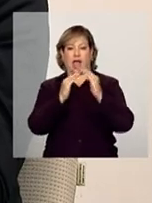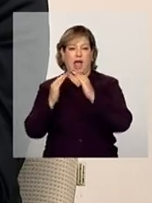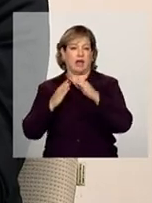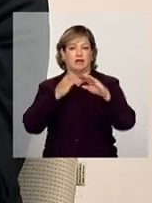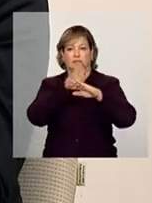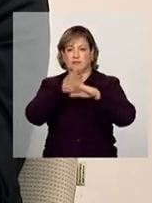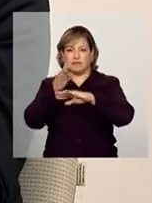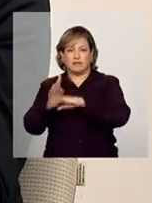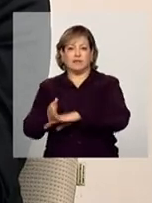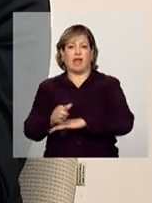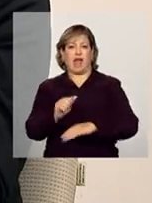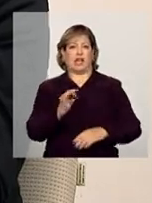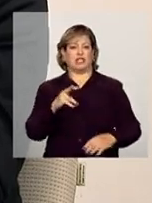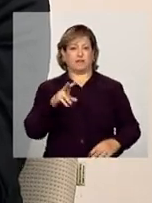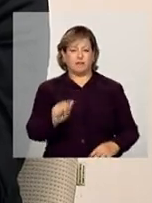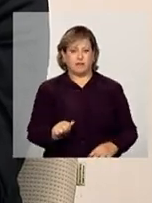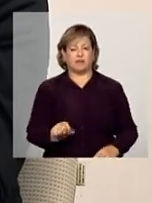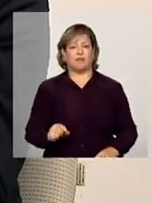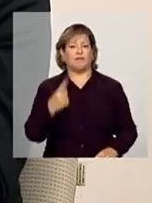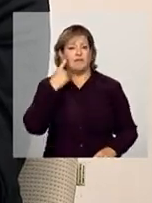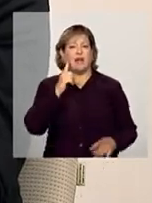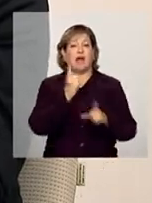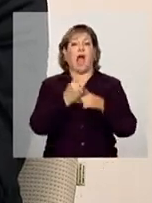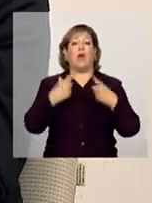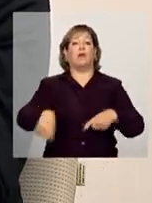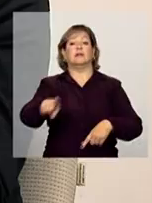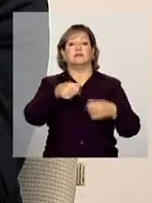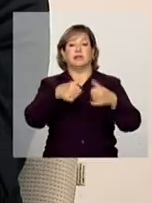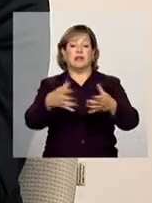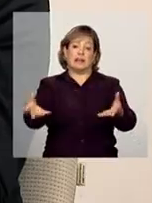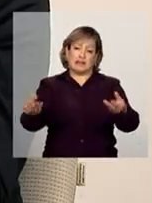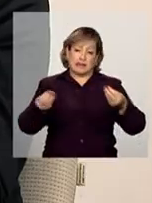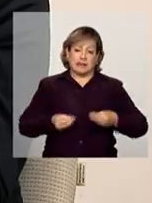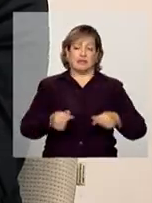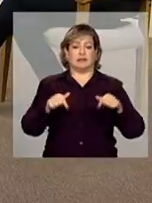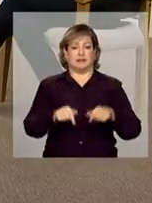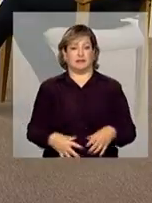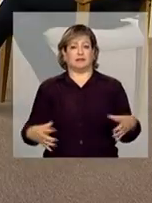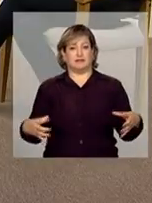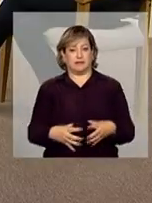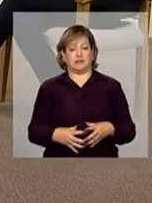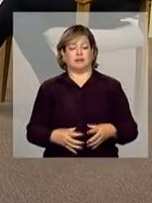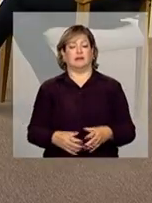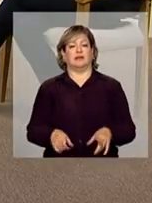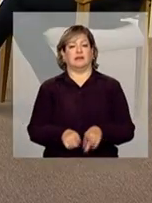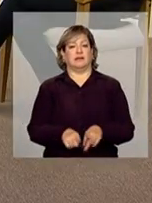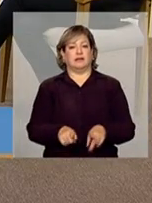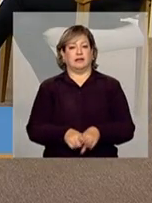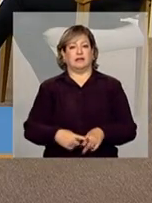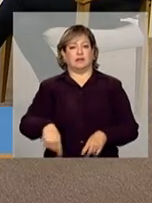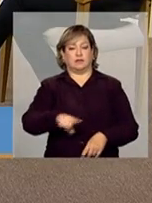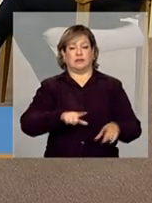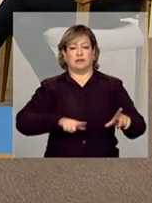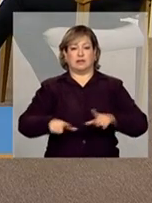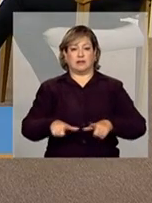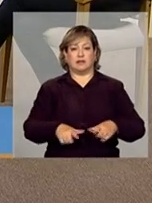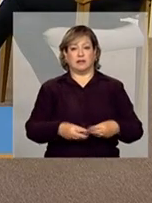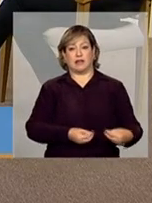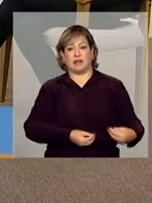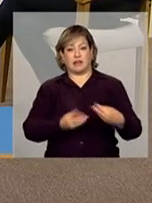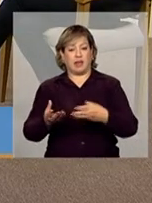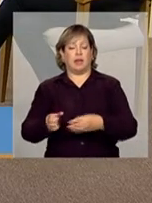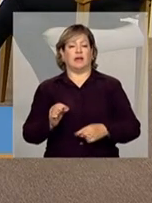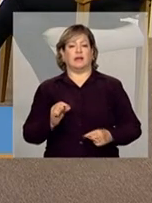identificar onde elas estão, identificar, trazê-las para o serviço, inseri-las no serviço, inseri-las nas suas ações, encaminhar para as